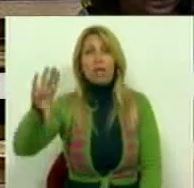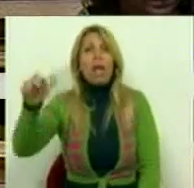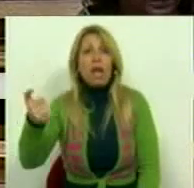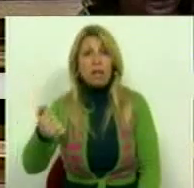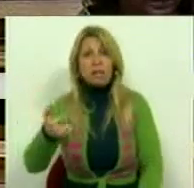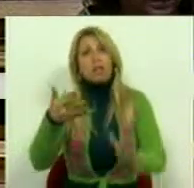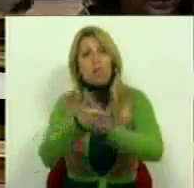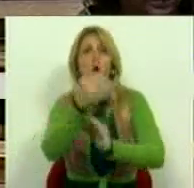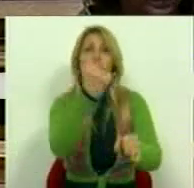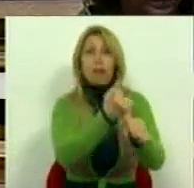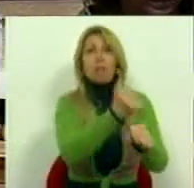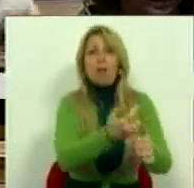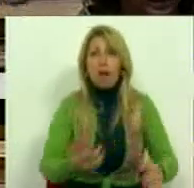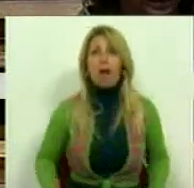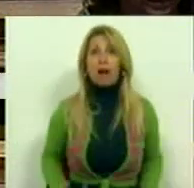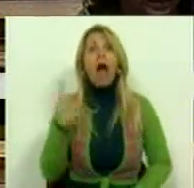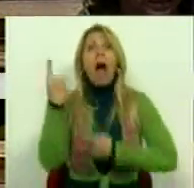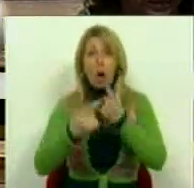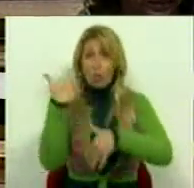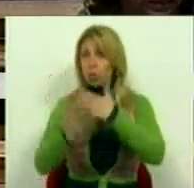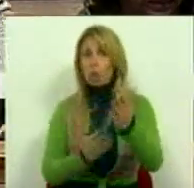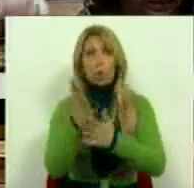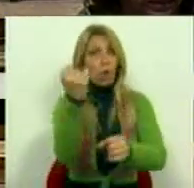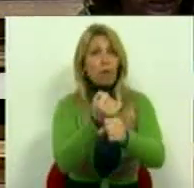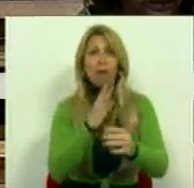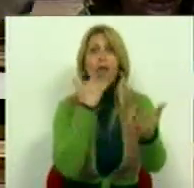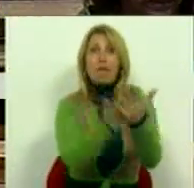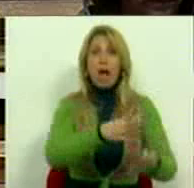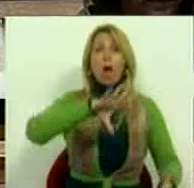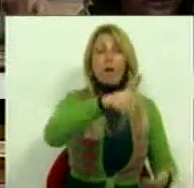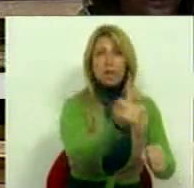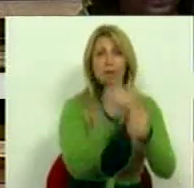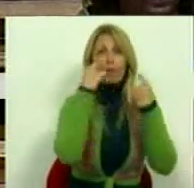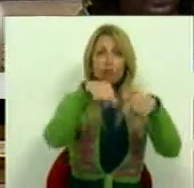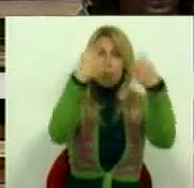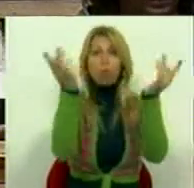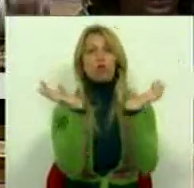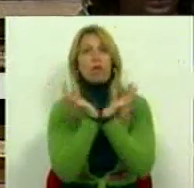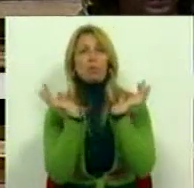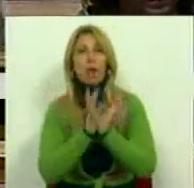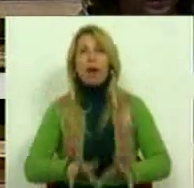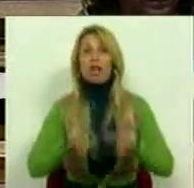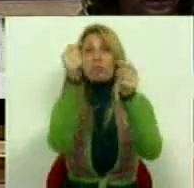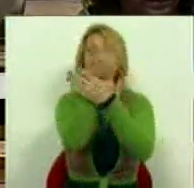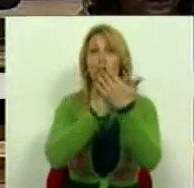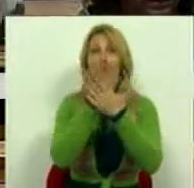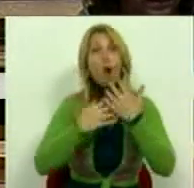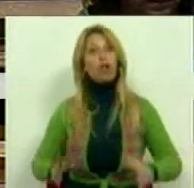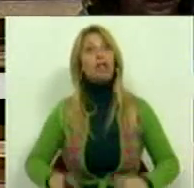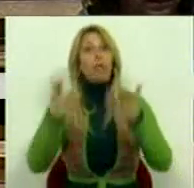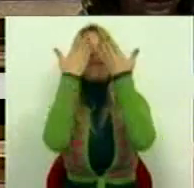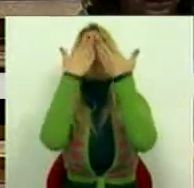deram a este país serviços públicos, segurança social, crescimento económico, desenvolvimento, democracia, que